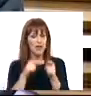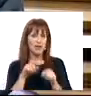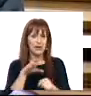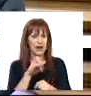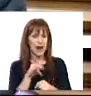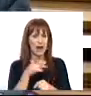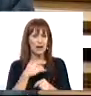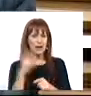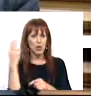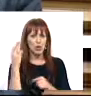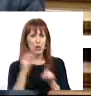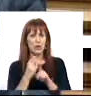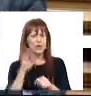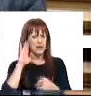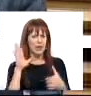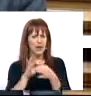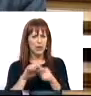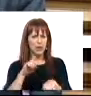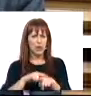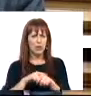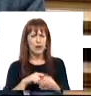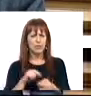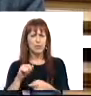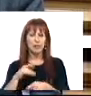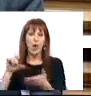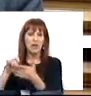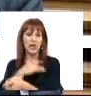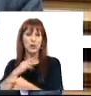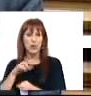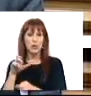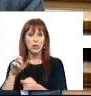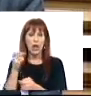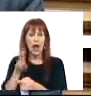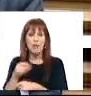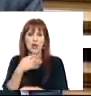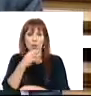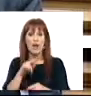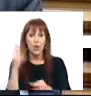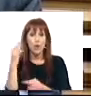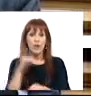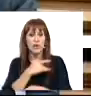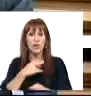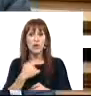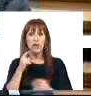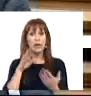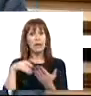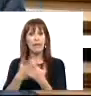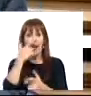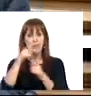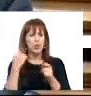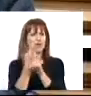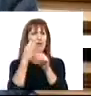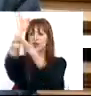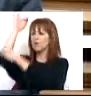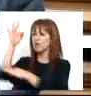delas, unidade, como se sabe, associada ao Centro de Saúde de Amares. Estamos assim a falar de uma unidade de saúde que serve as populações de